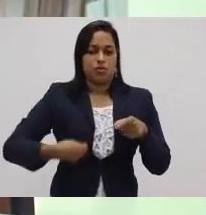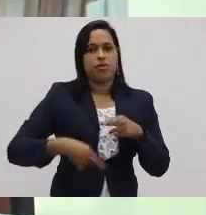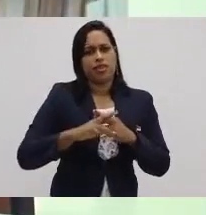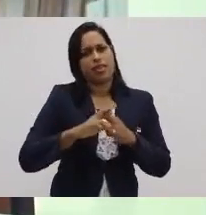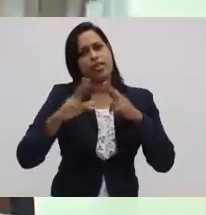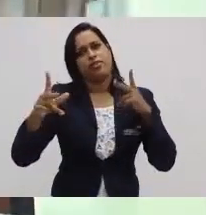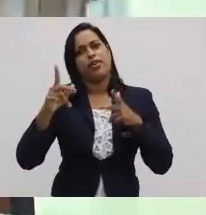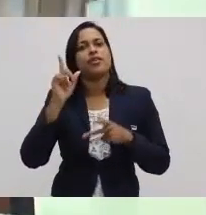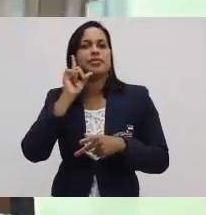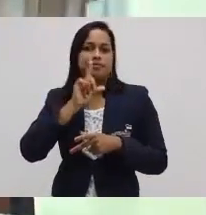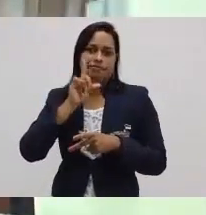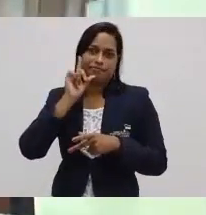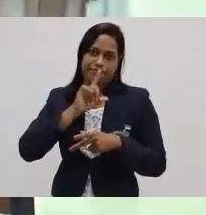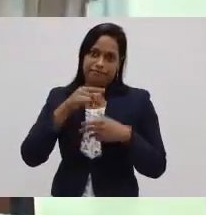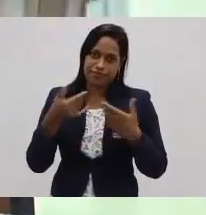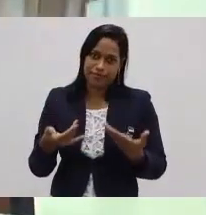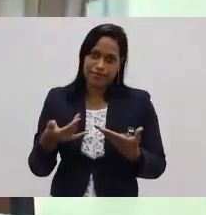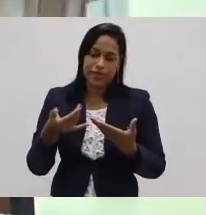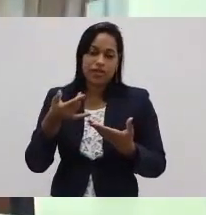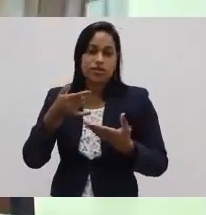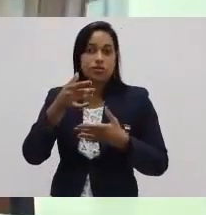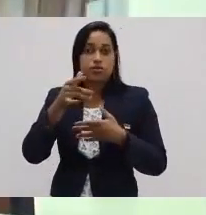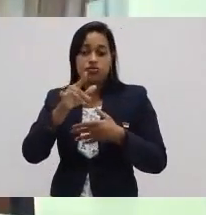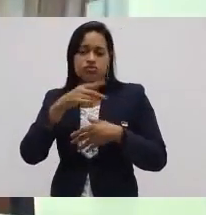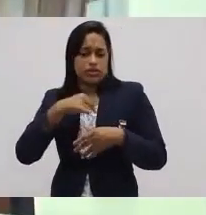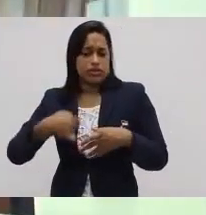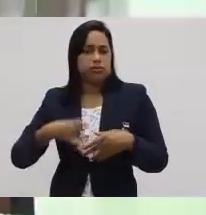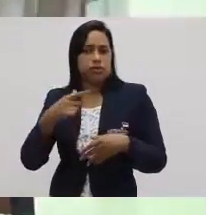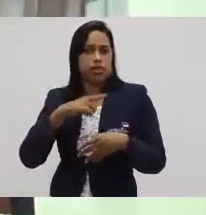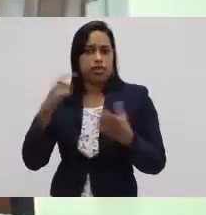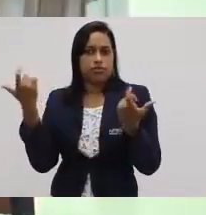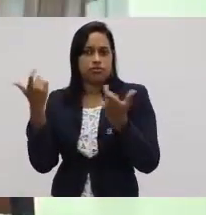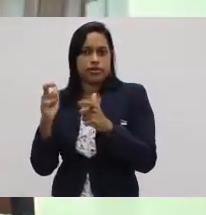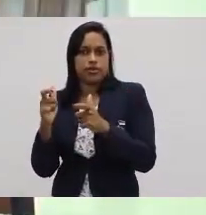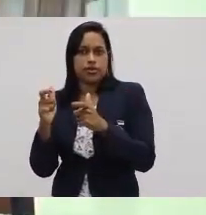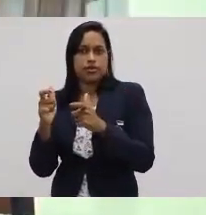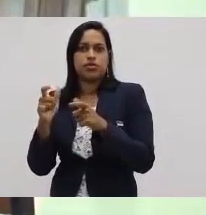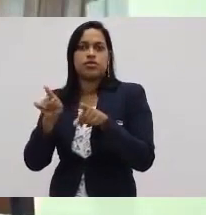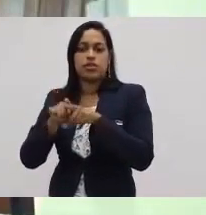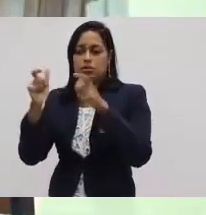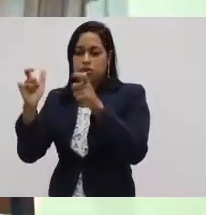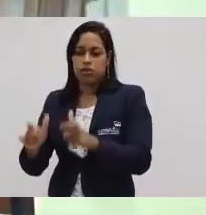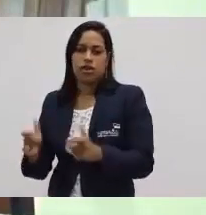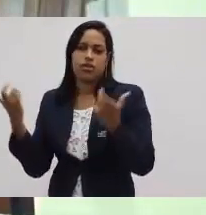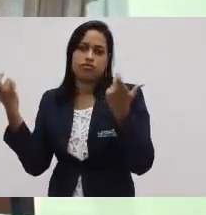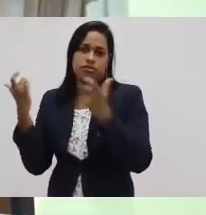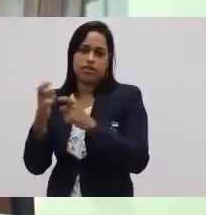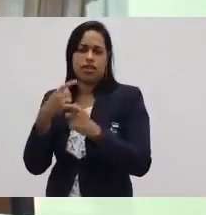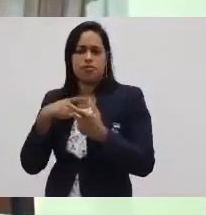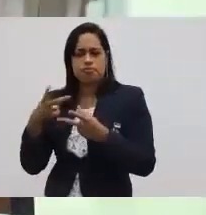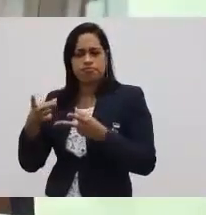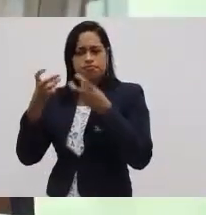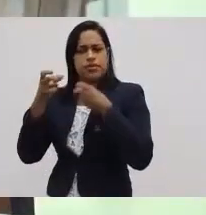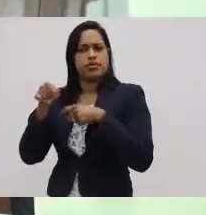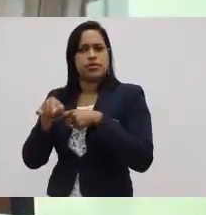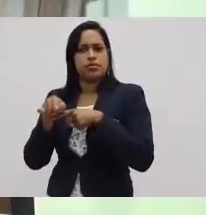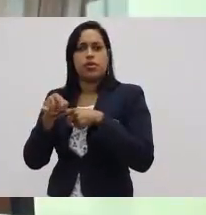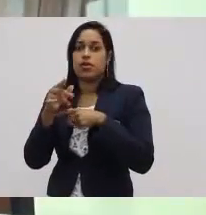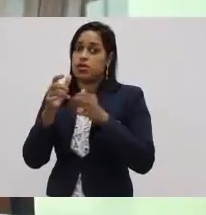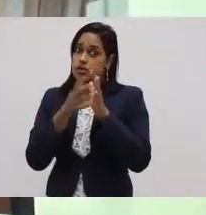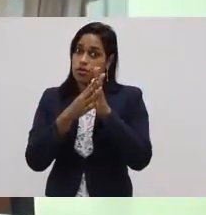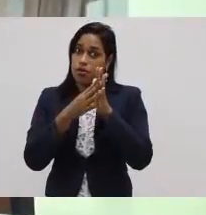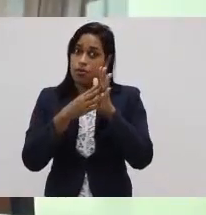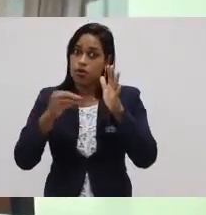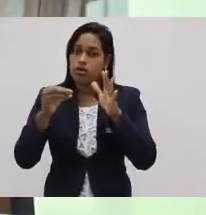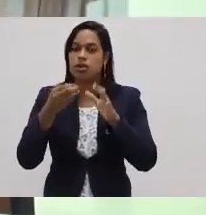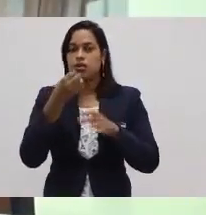pessoal. O Japão tinha menos recursos, menos espaço físico, por exemplo. Então, ele começou a perceber que esse modelo funciona muito